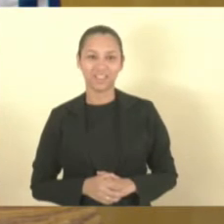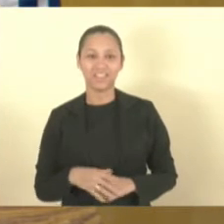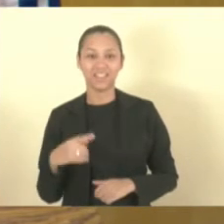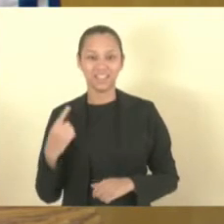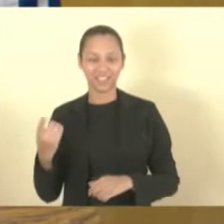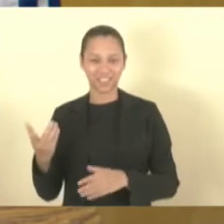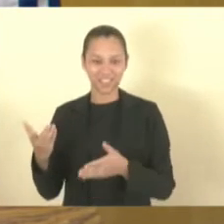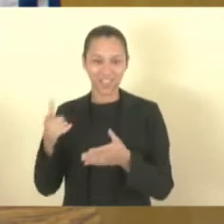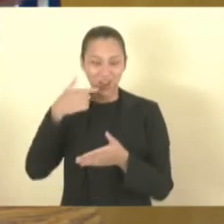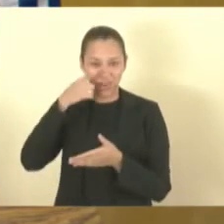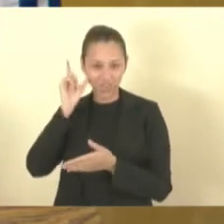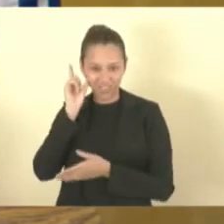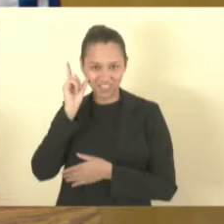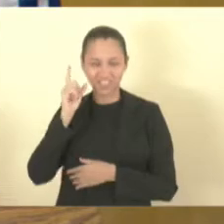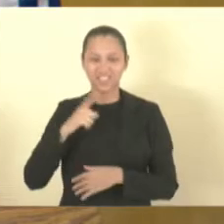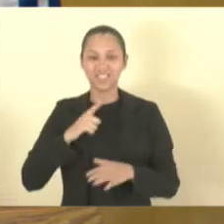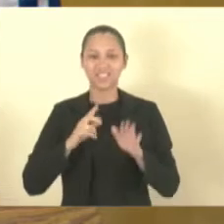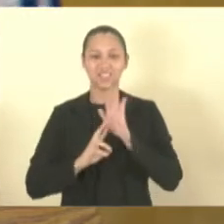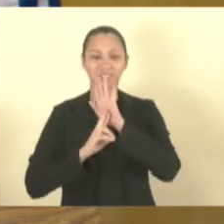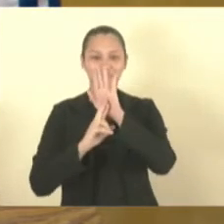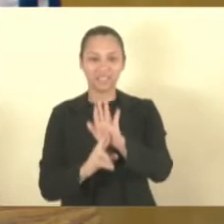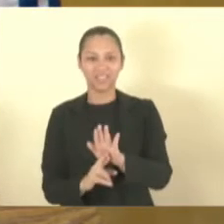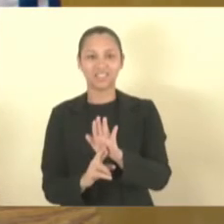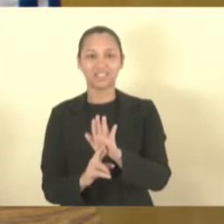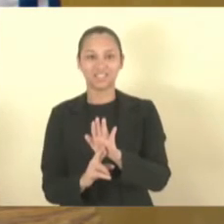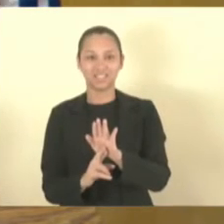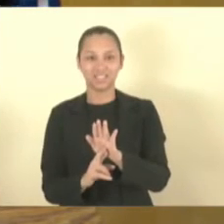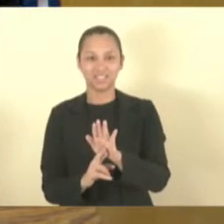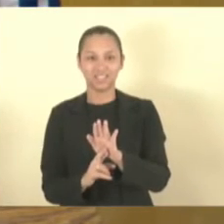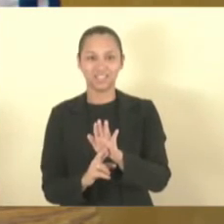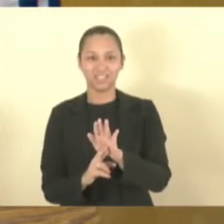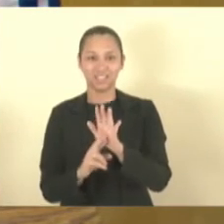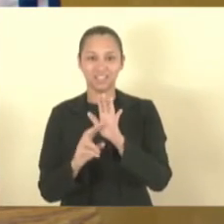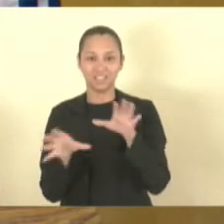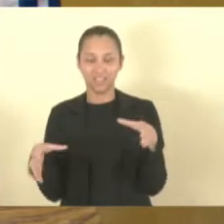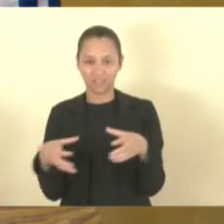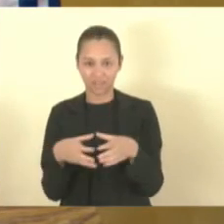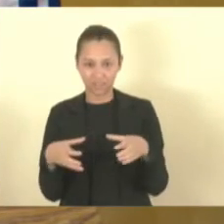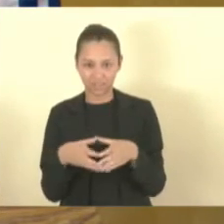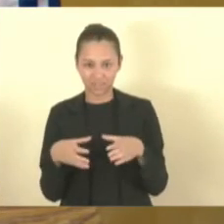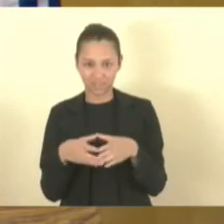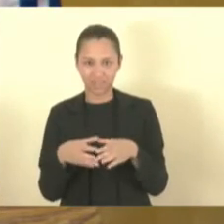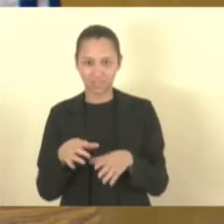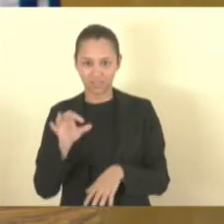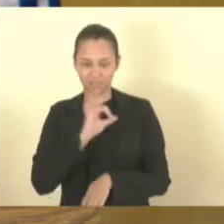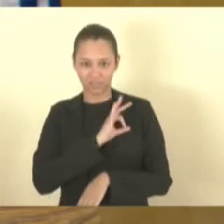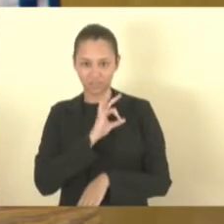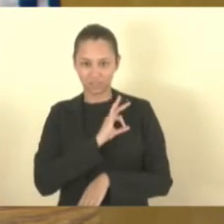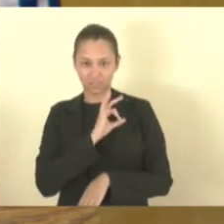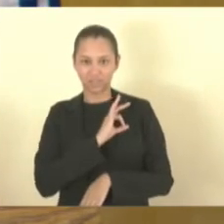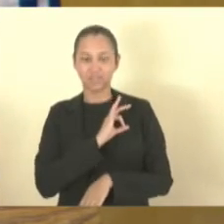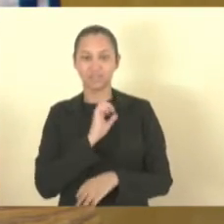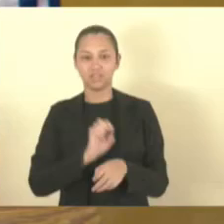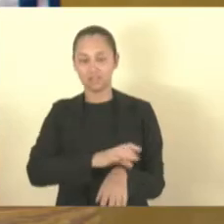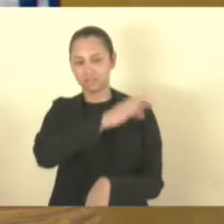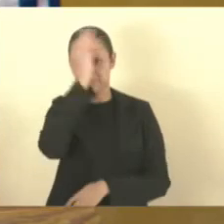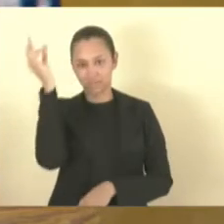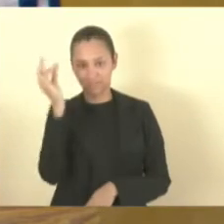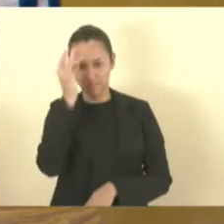Nós recebemos ontem uma representação da querida corporação da Polícia Civil do Estado do Espírito Santo.